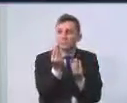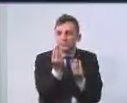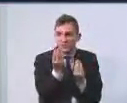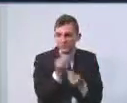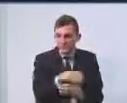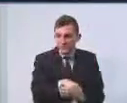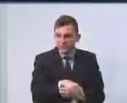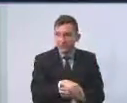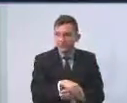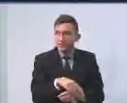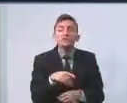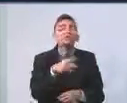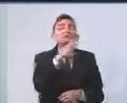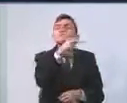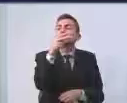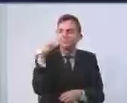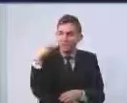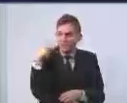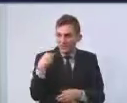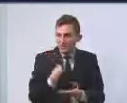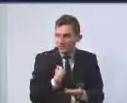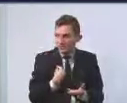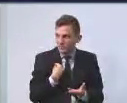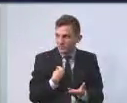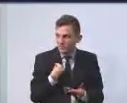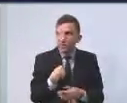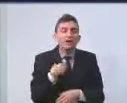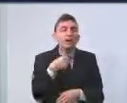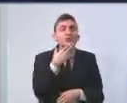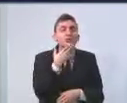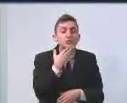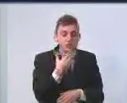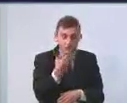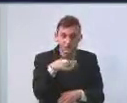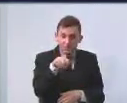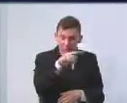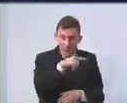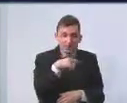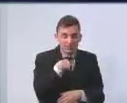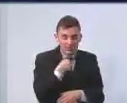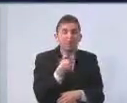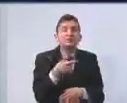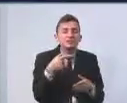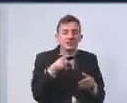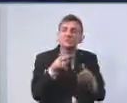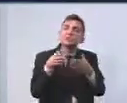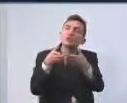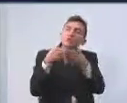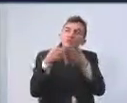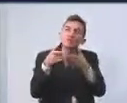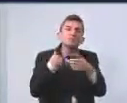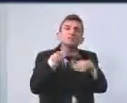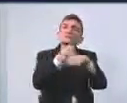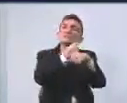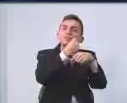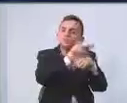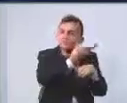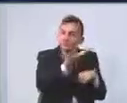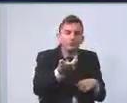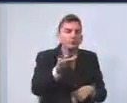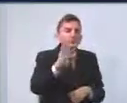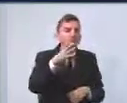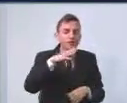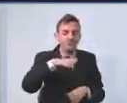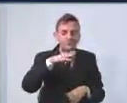os seus vereadores estão aqui e as solicitações na maioria das vezes são solicitações de infraestrutura, a praça,